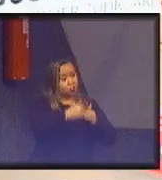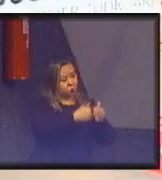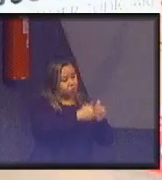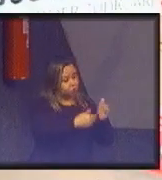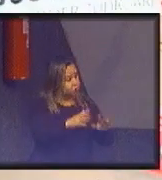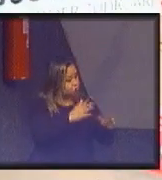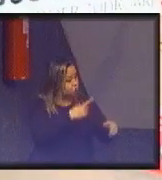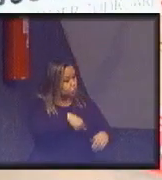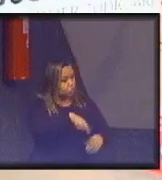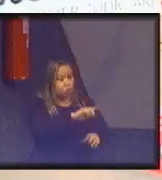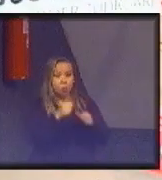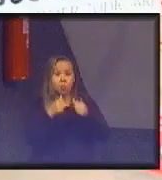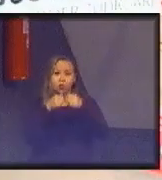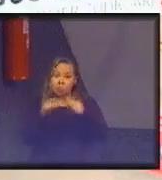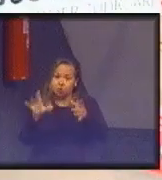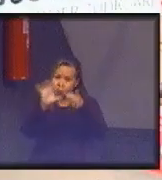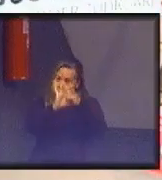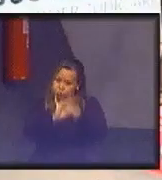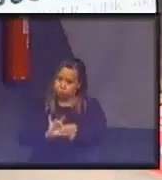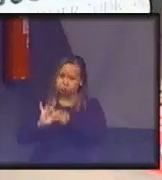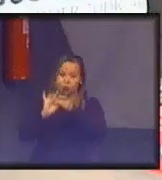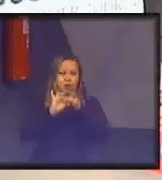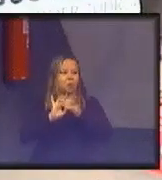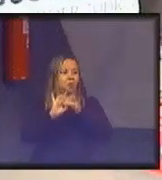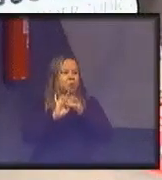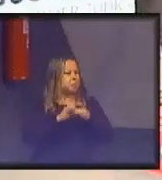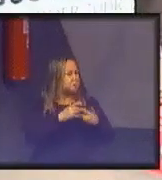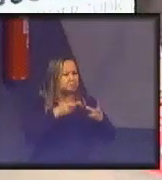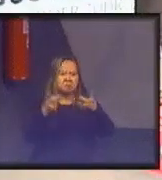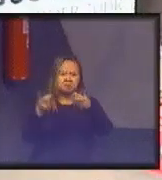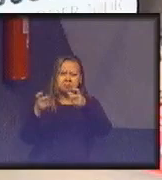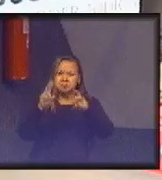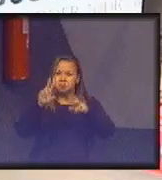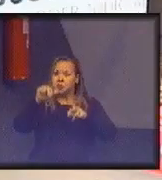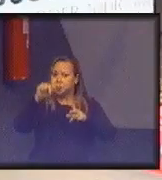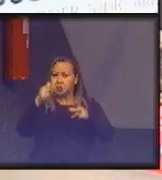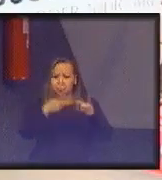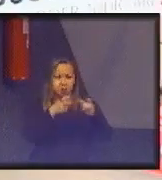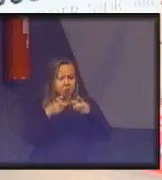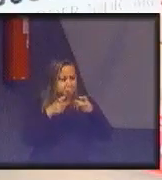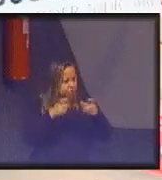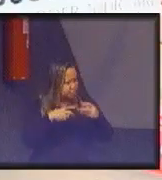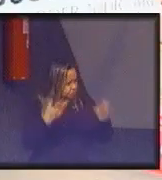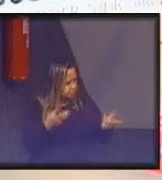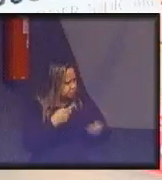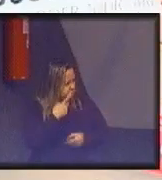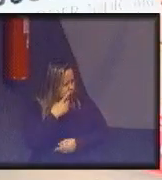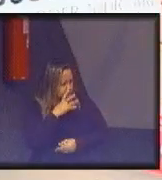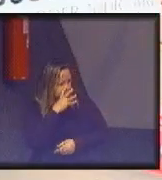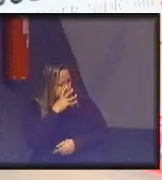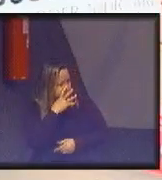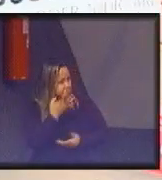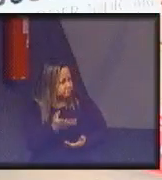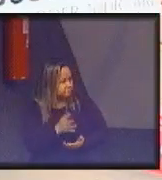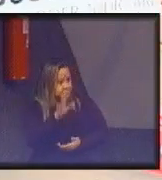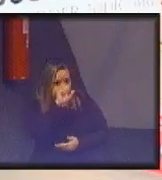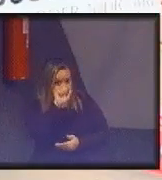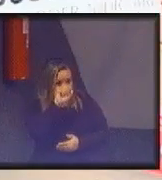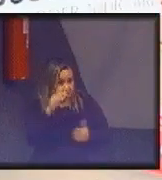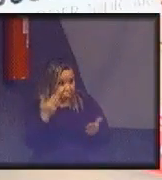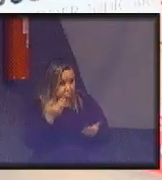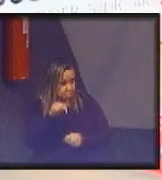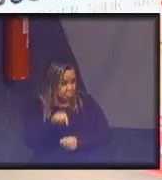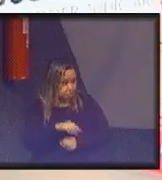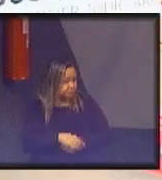todos estão conectados. Eu nunca tinha percebido isso. Isso foi uma coisa que eu aprendi aqui. A tal da economia